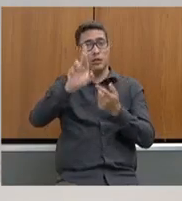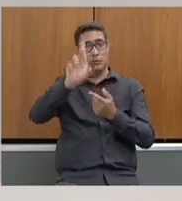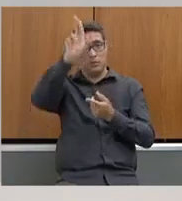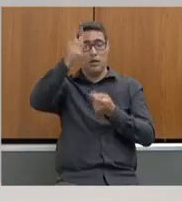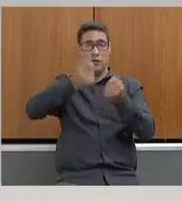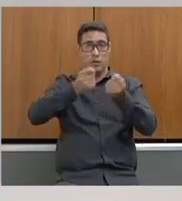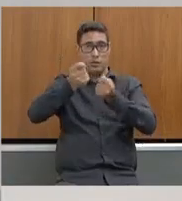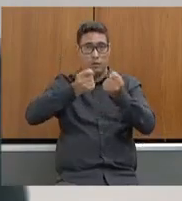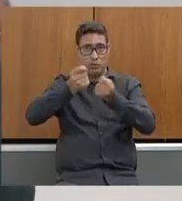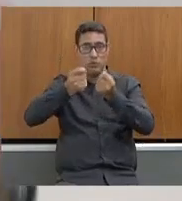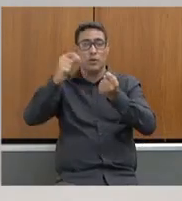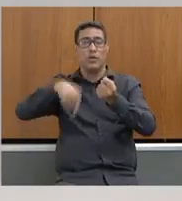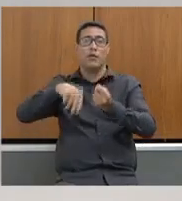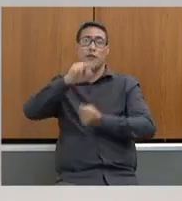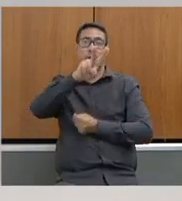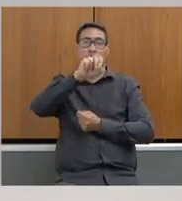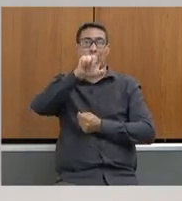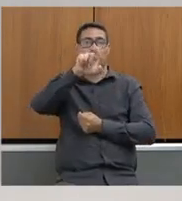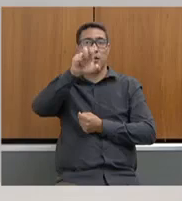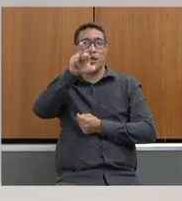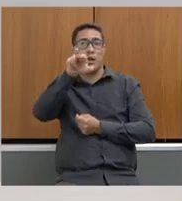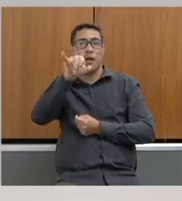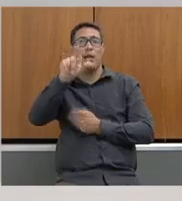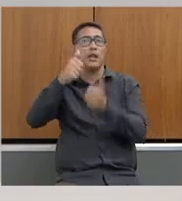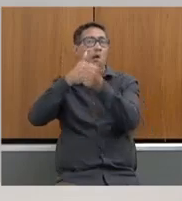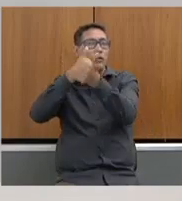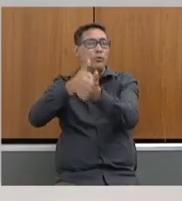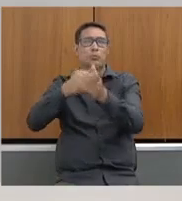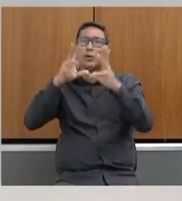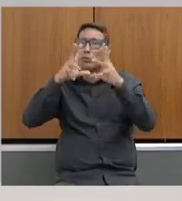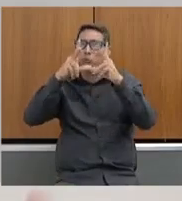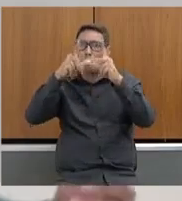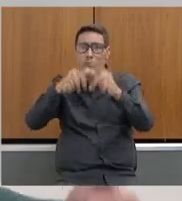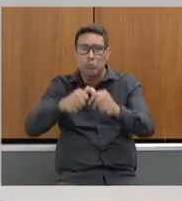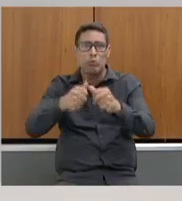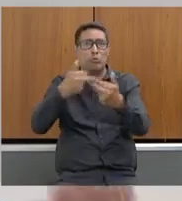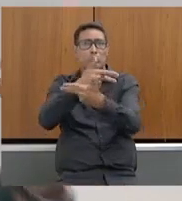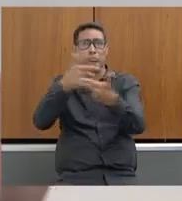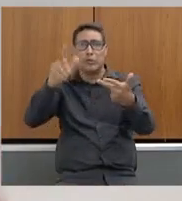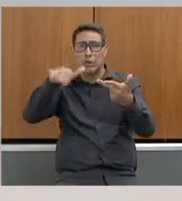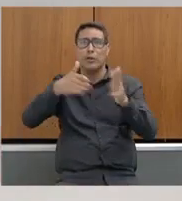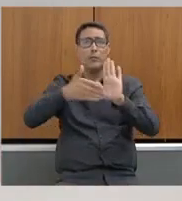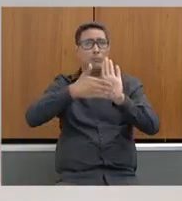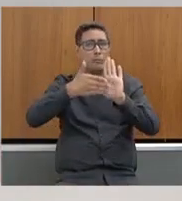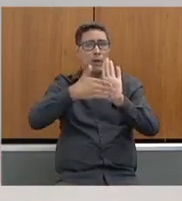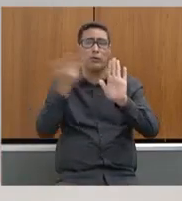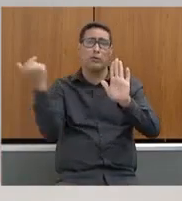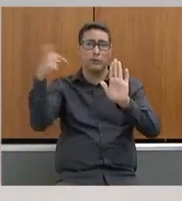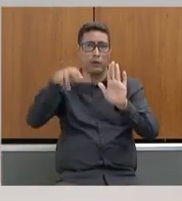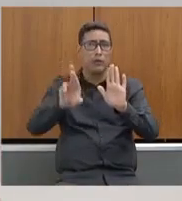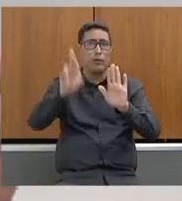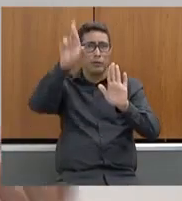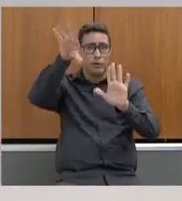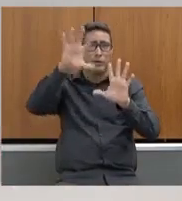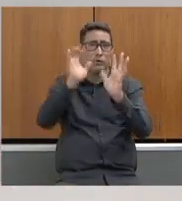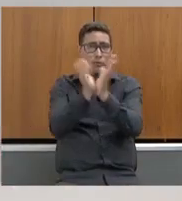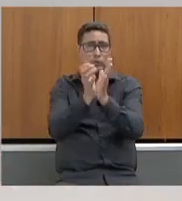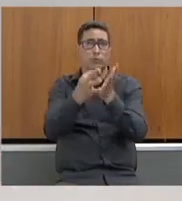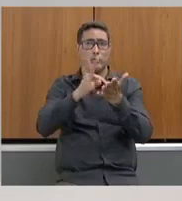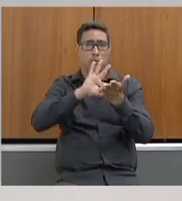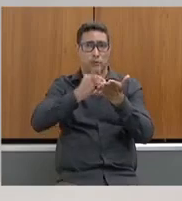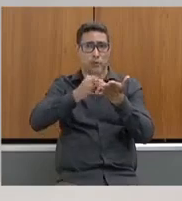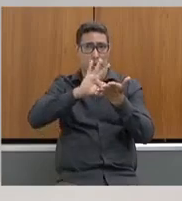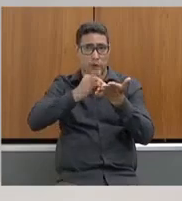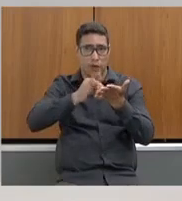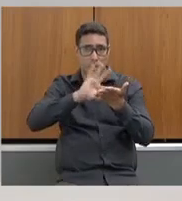Valéria, que acompanha todas essas demandas de pauta que vêm da área técnica. A própria área